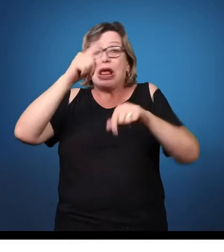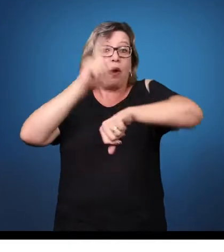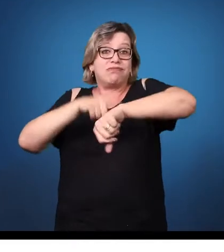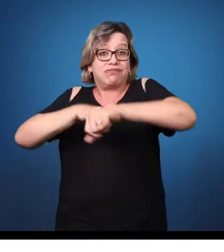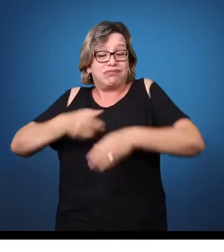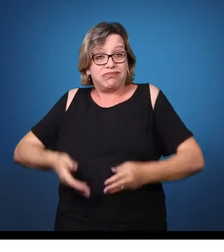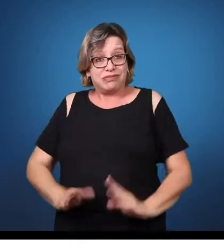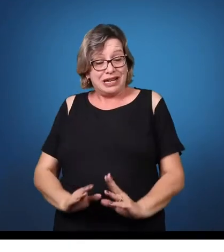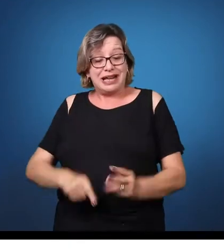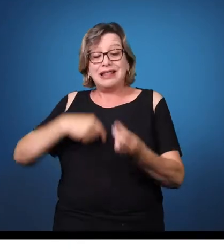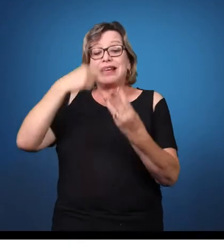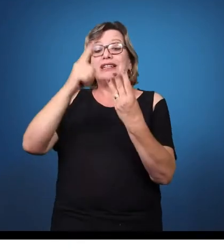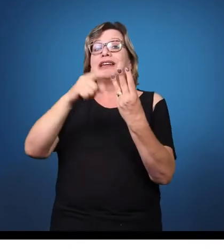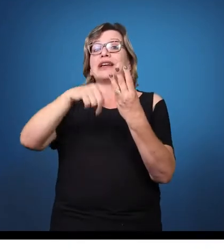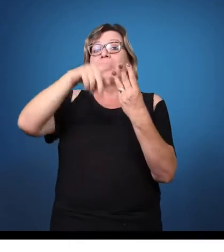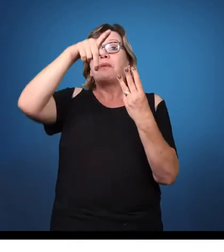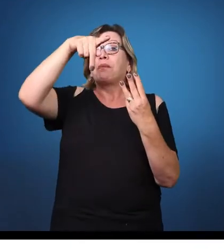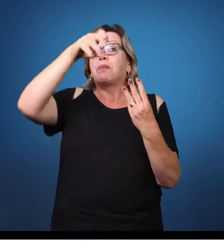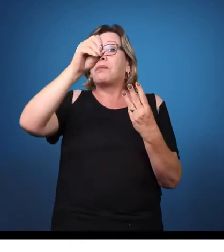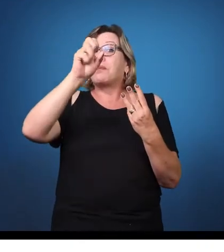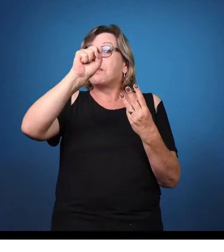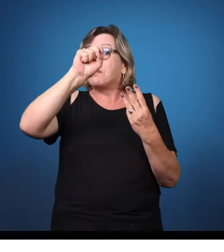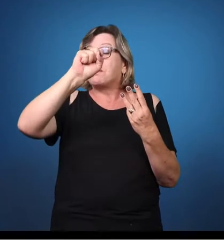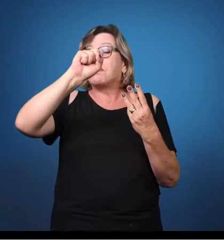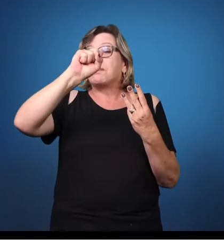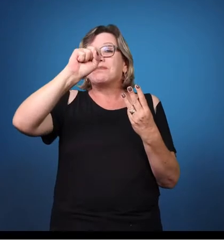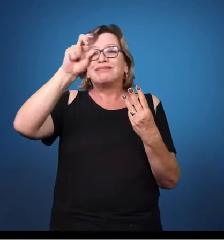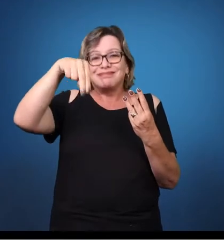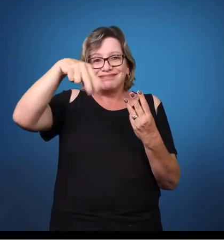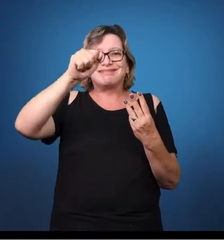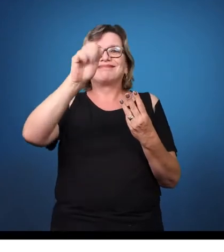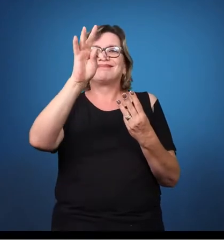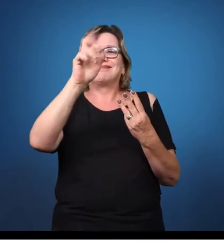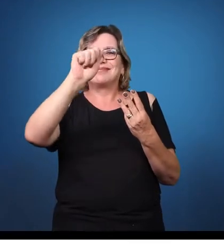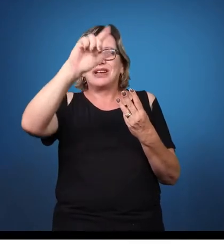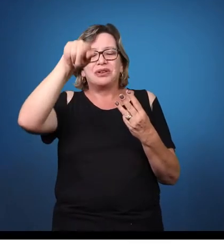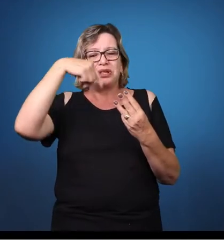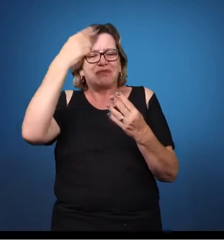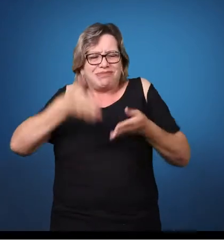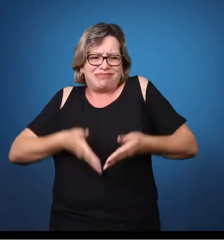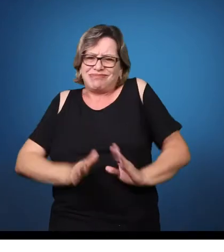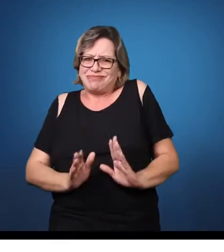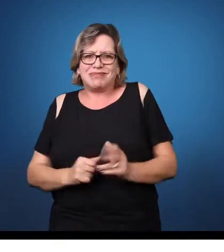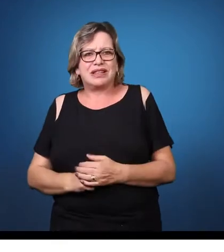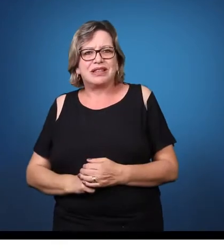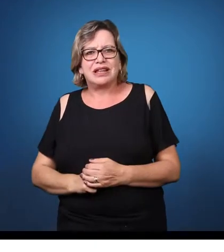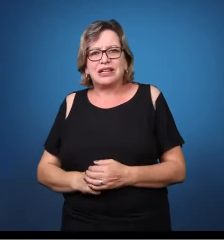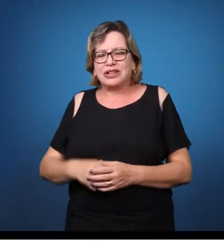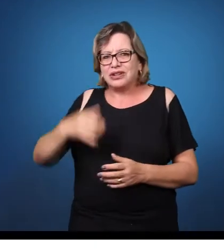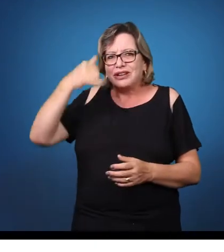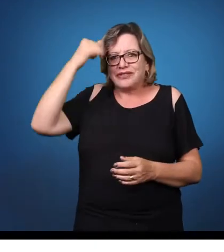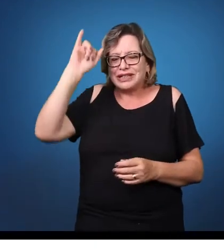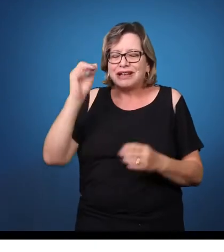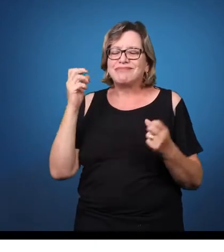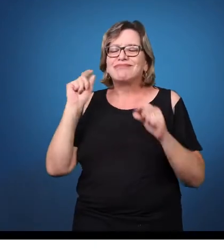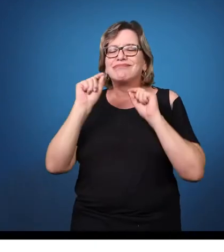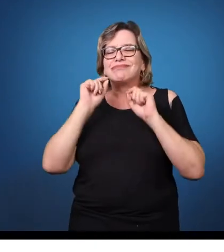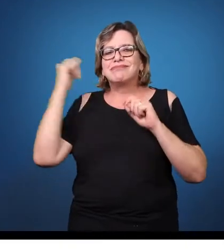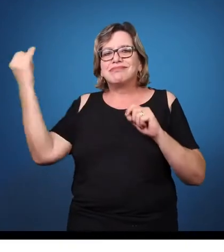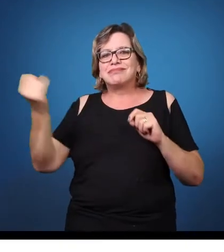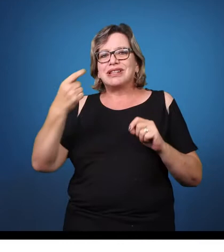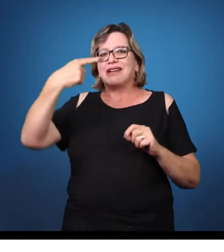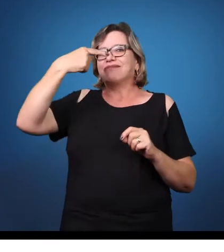exemplo, as vacinas que a mãe deve tomar, a questão, por exemplo, do uso de álcool, alguns